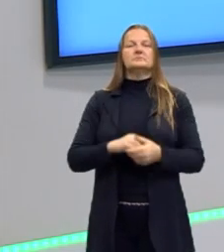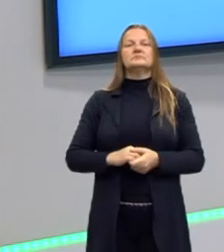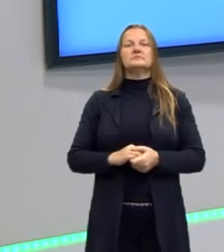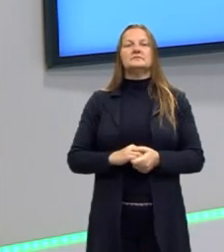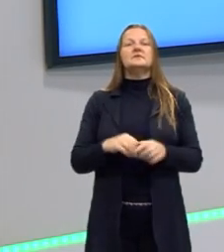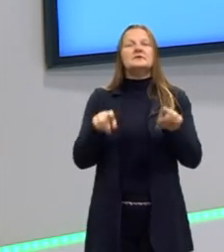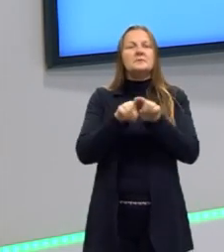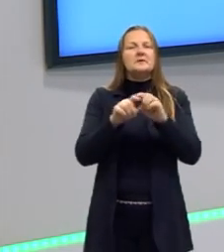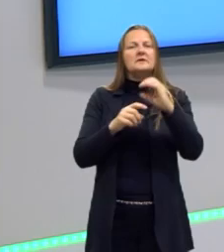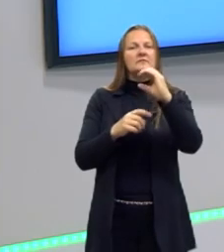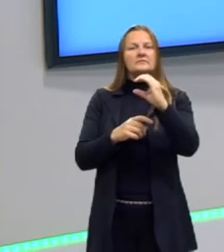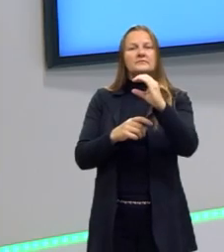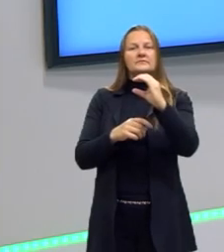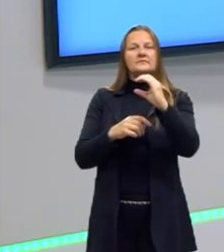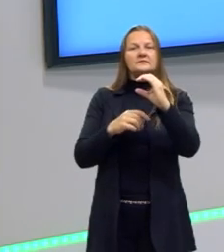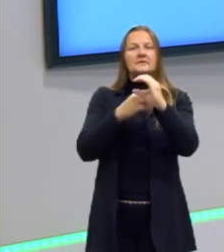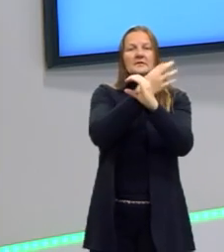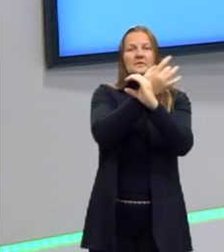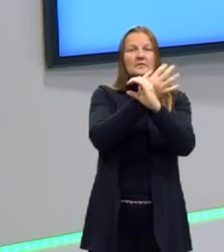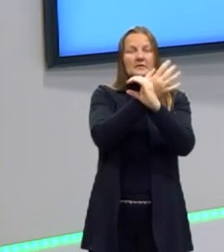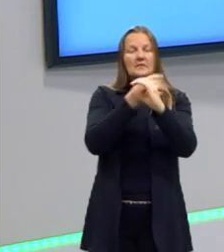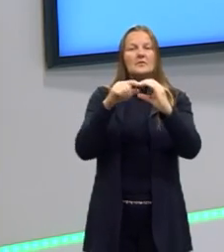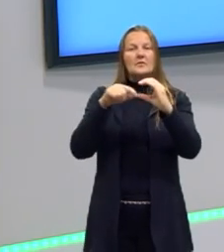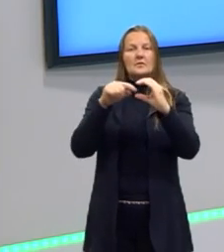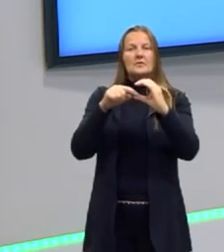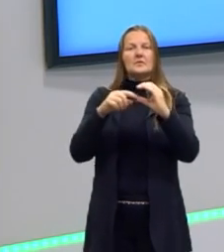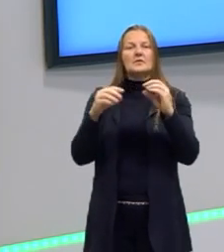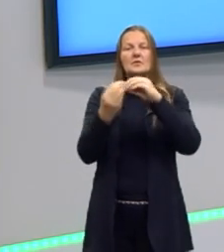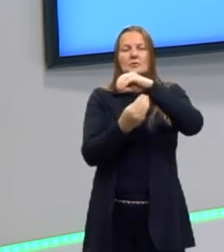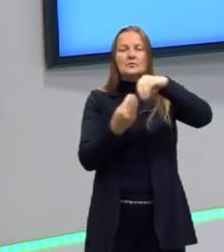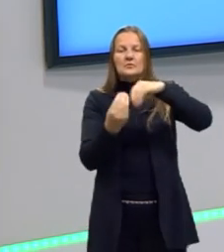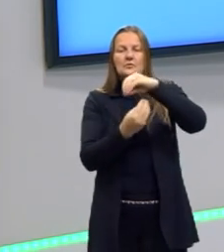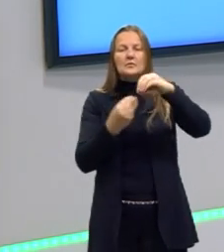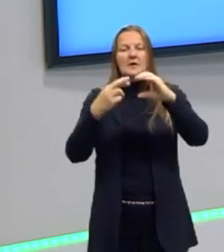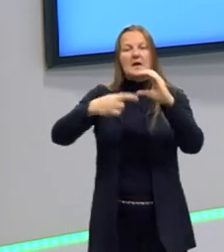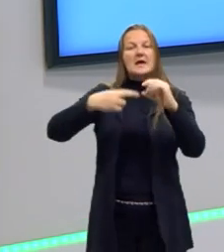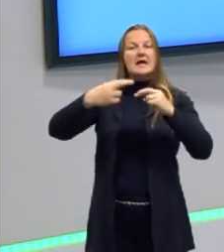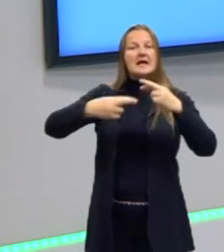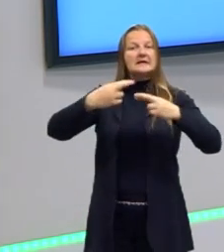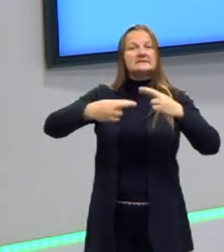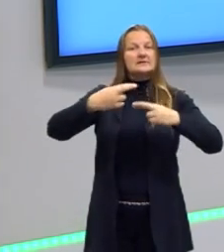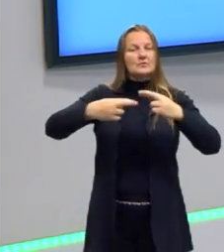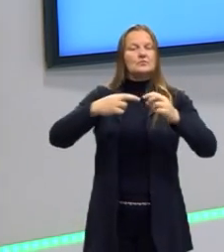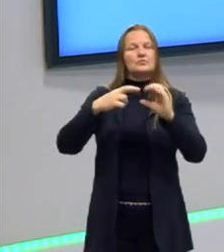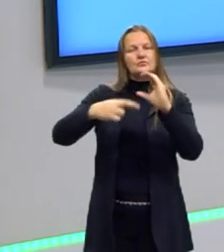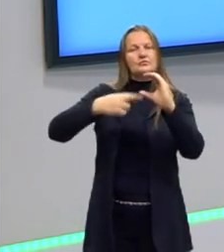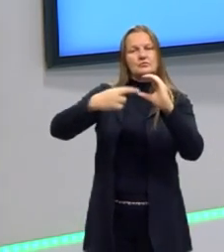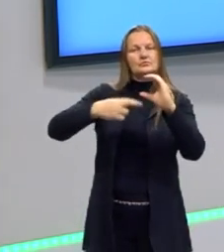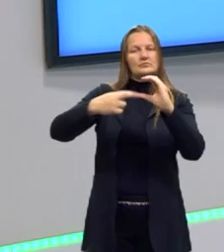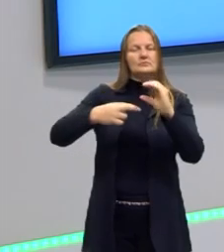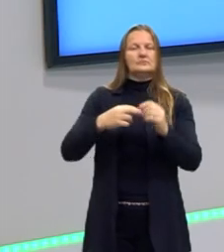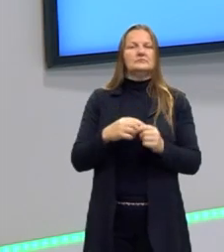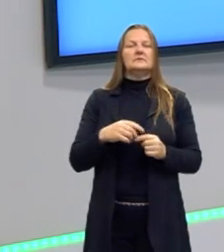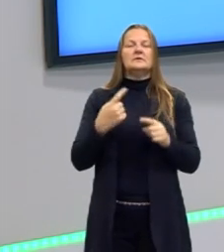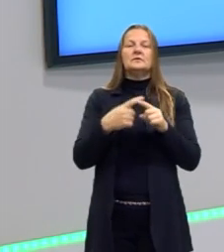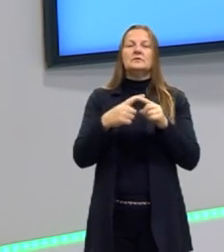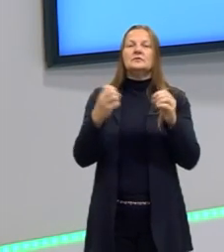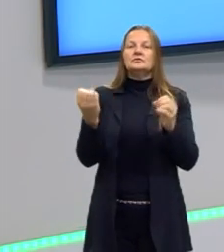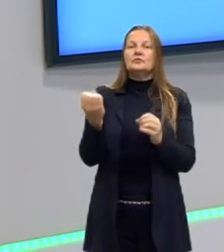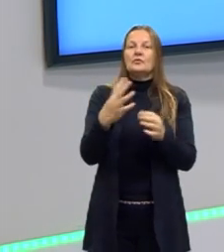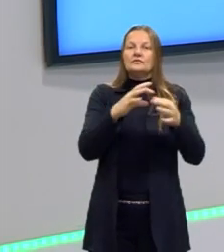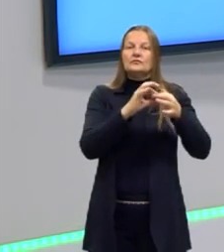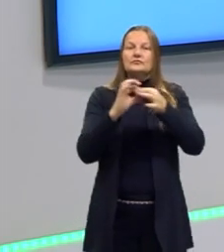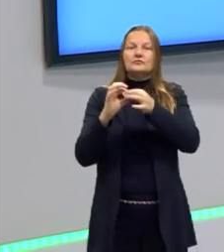As carboxilas, elas vão reagir com as aminas, e a gente vai entender as aminas nas funções nitrogenadas, dando origem às